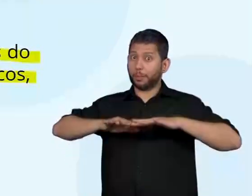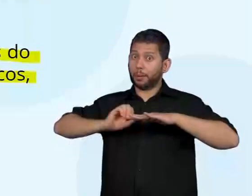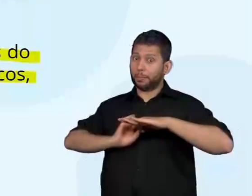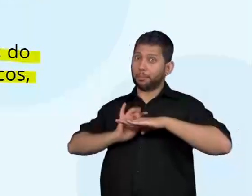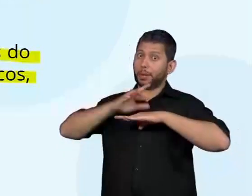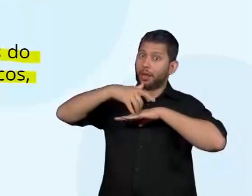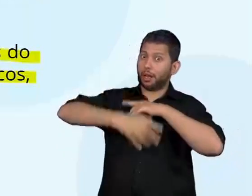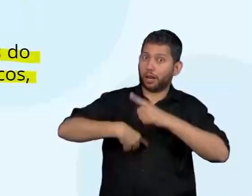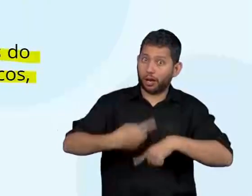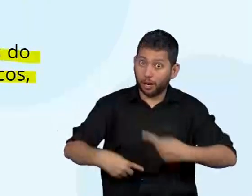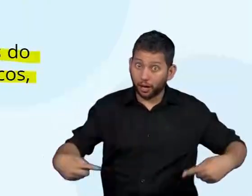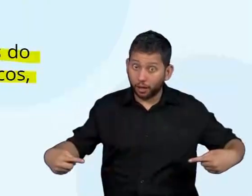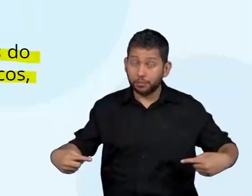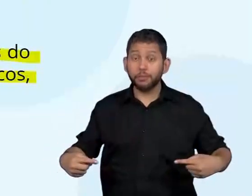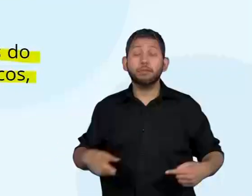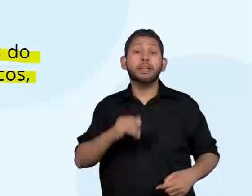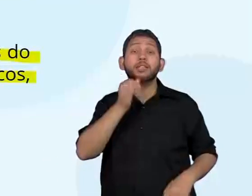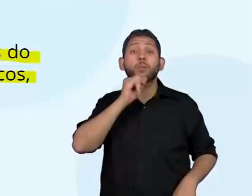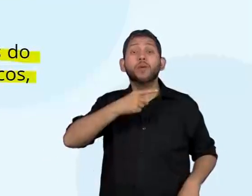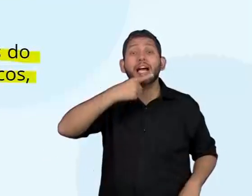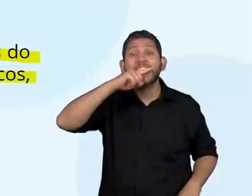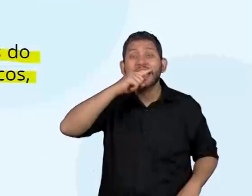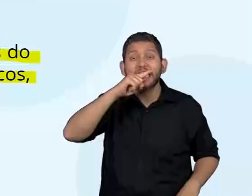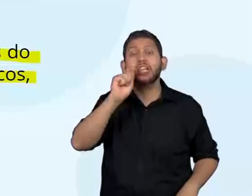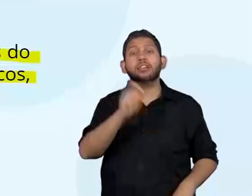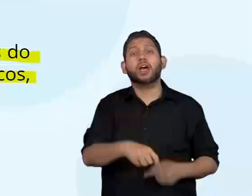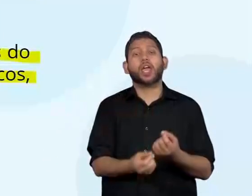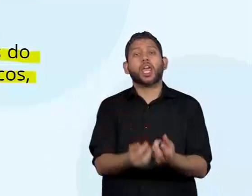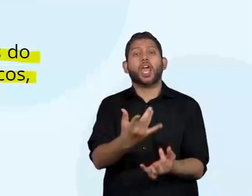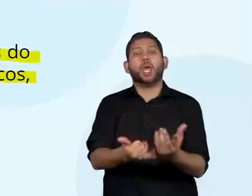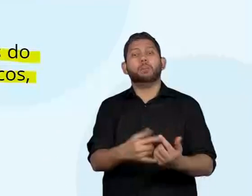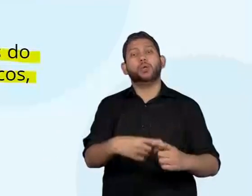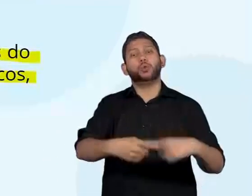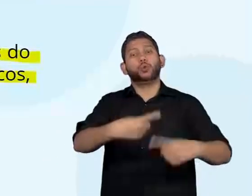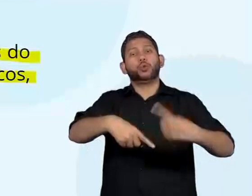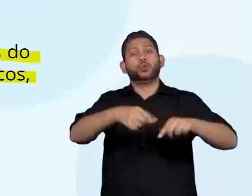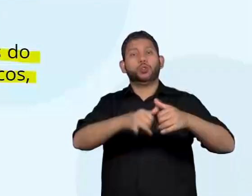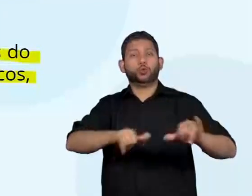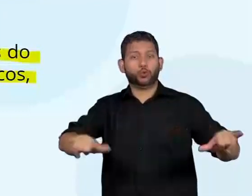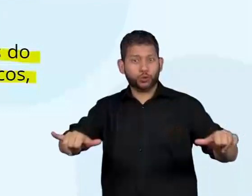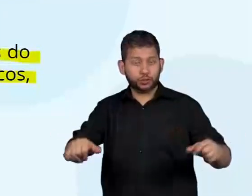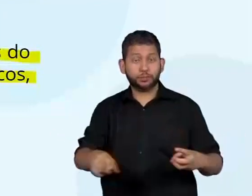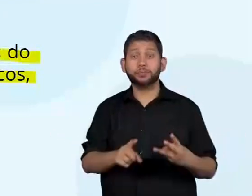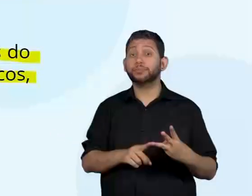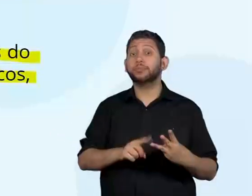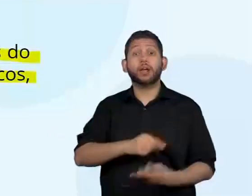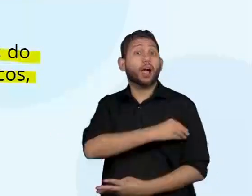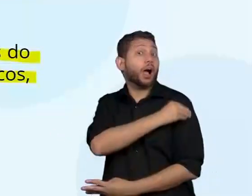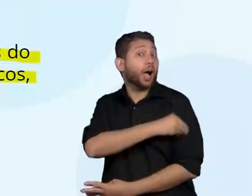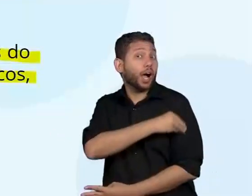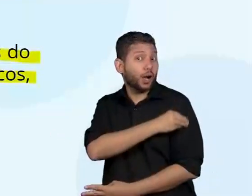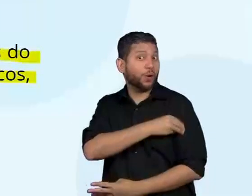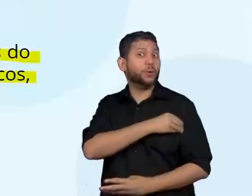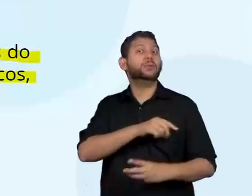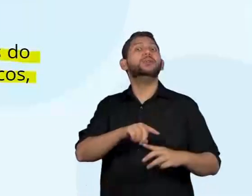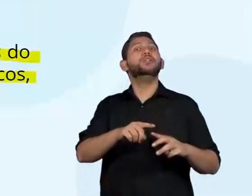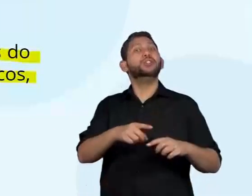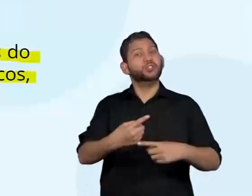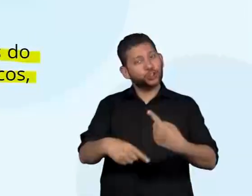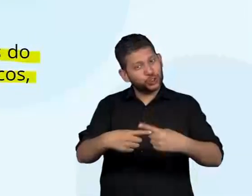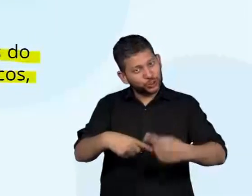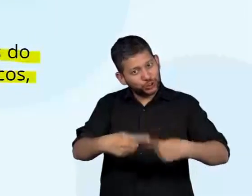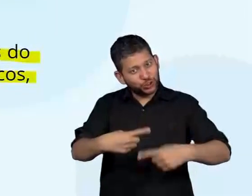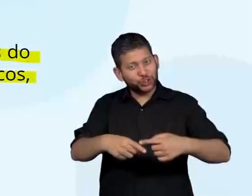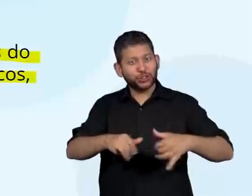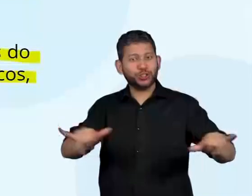biomassa, por exemplo, a cana-de-açúcar, etanol. E também graças à energia eólica